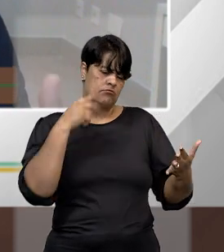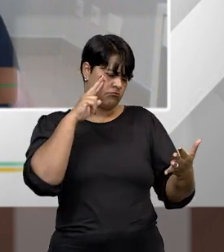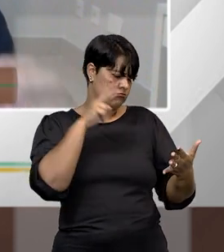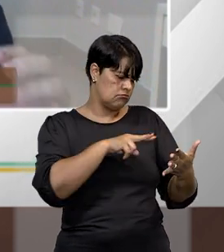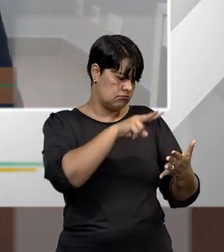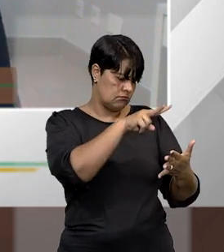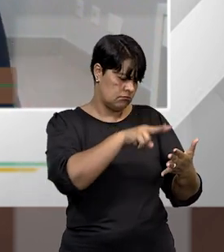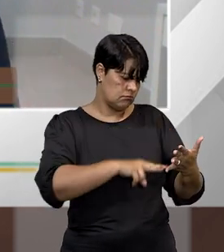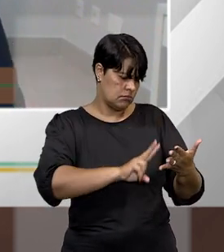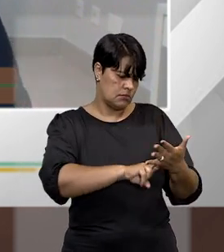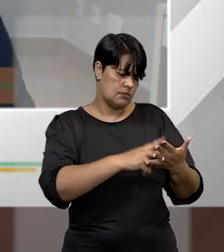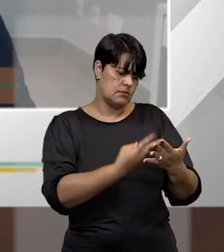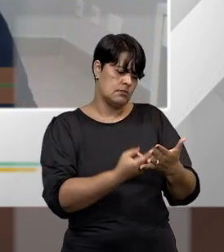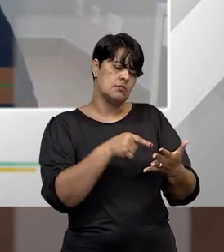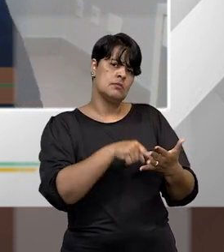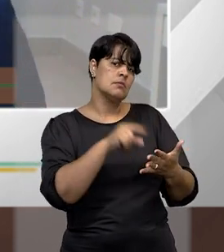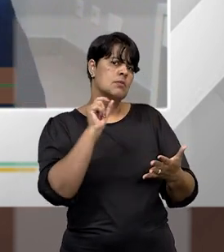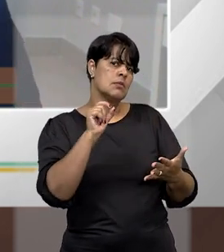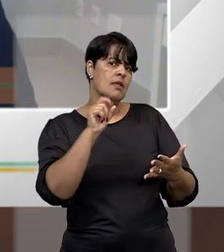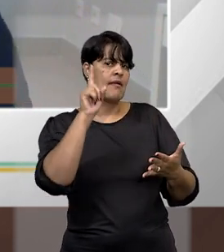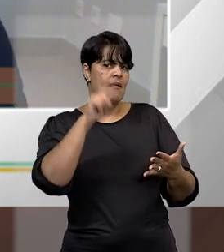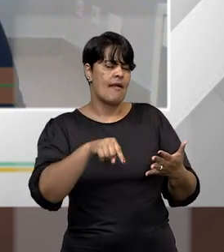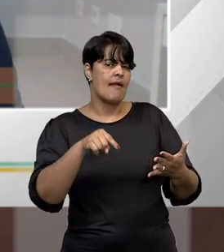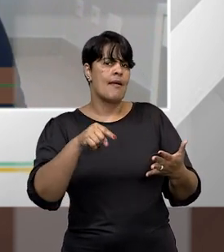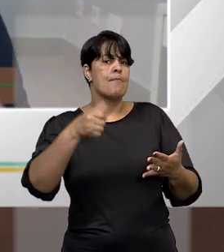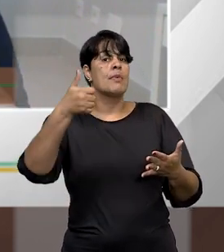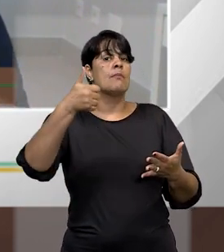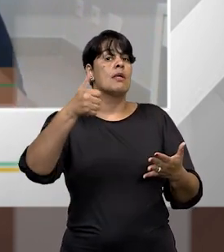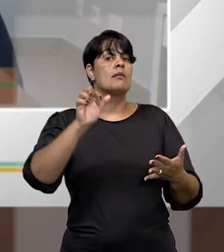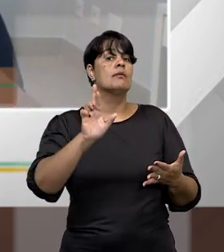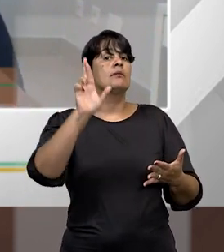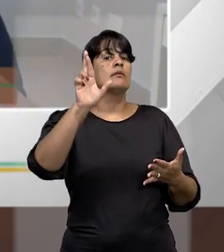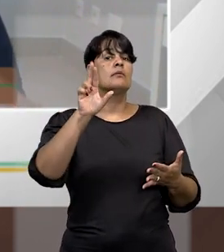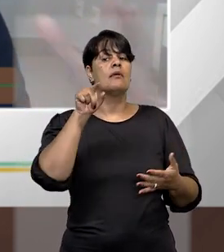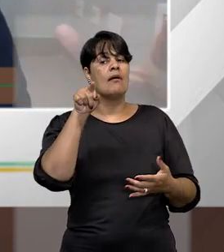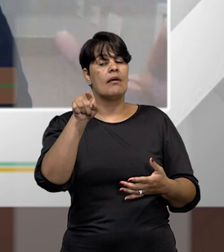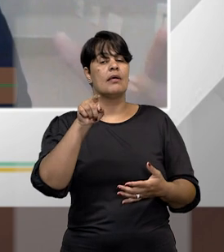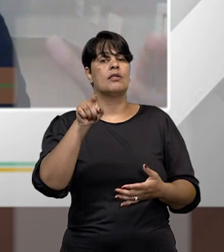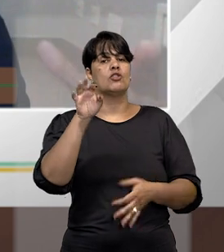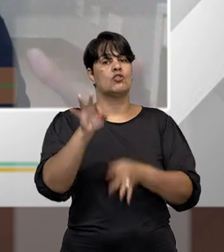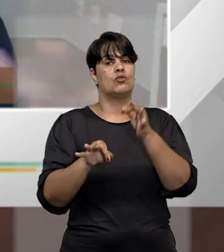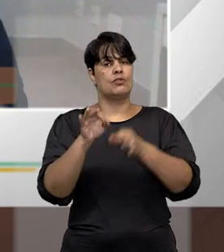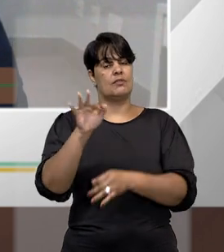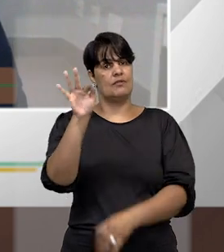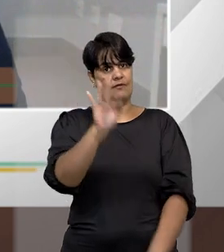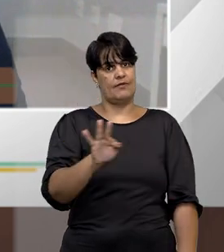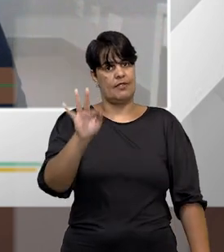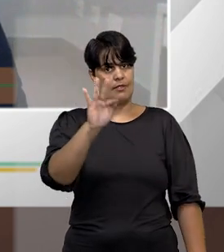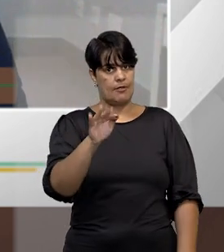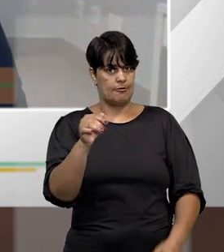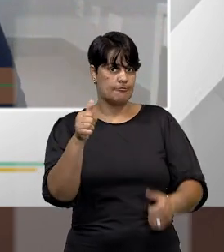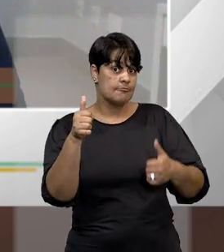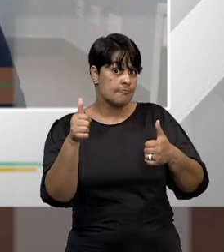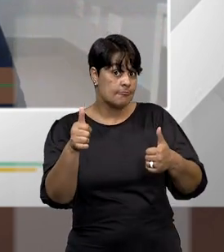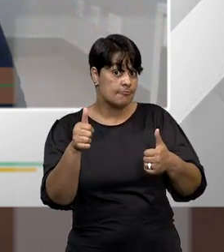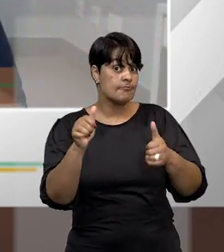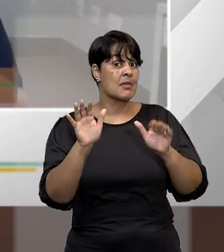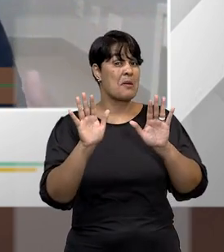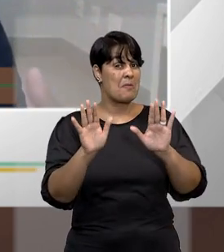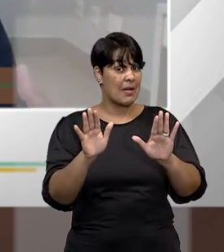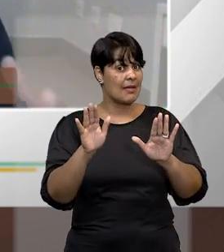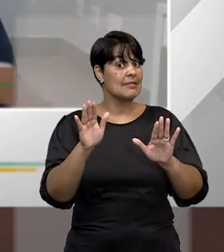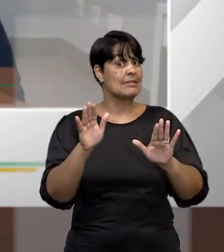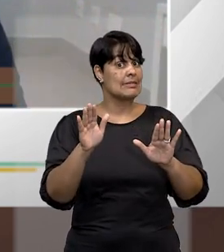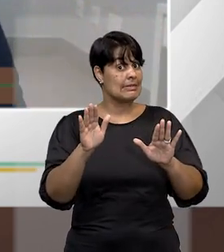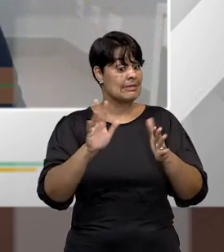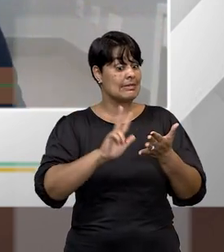ou esses casos devem ser julgados perante a Justiça Federal. É um tanto quanto polêmica esta interpretação, mas me